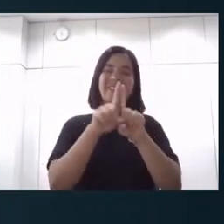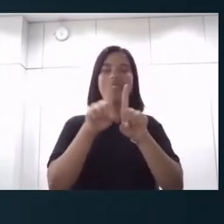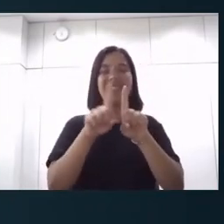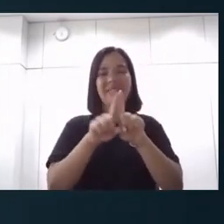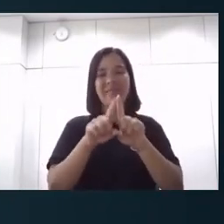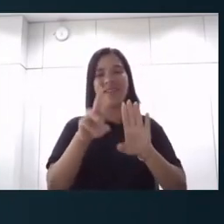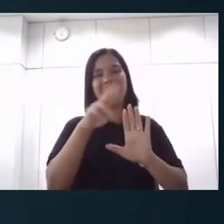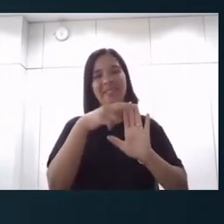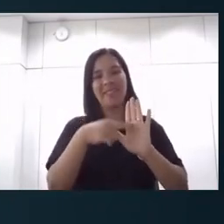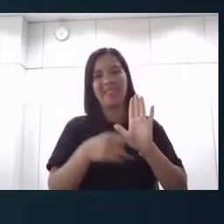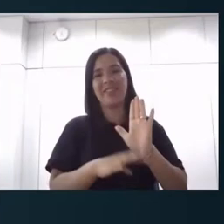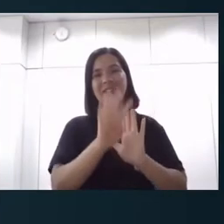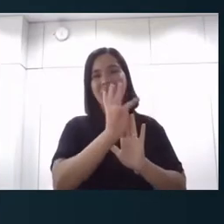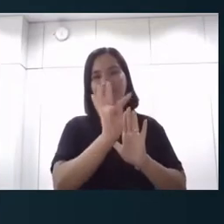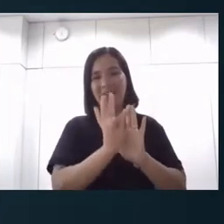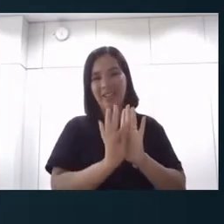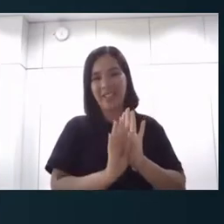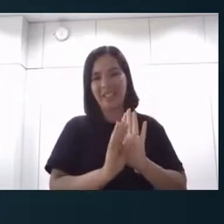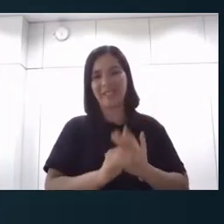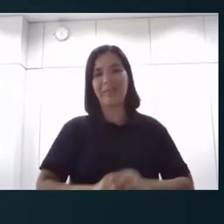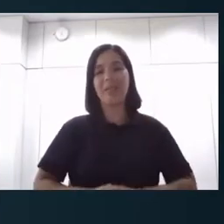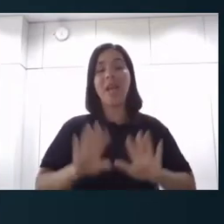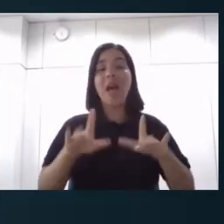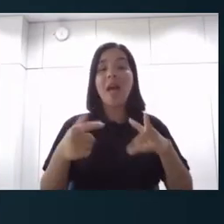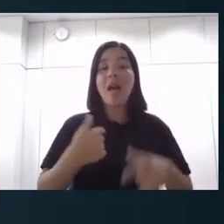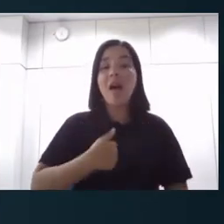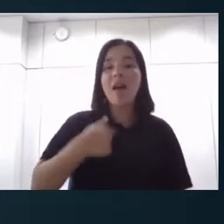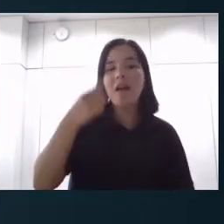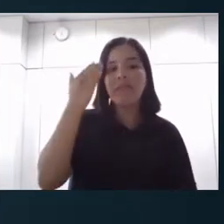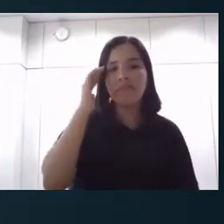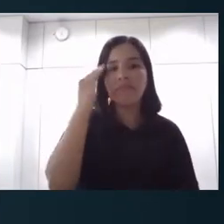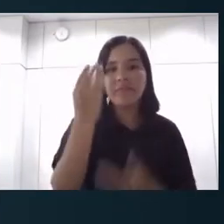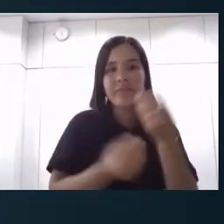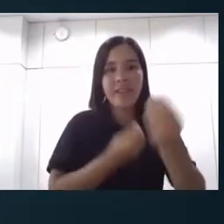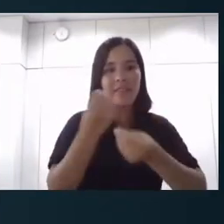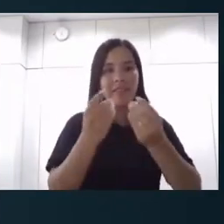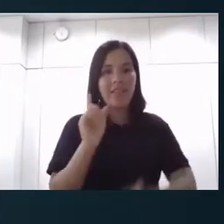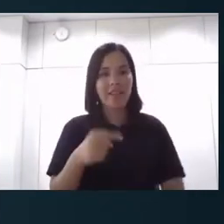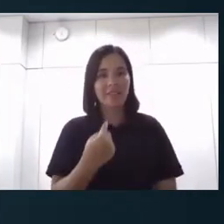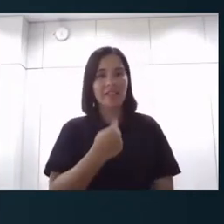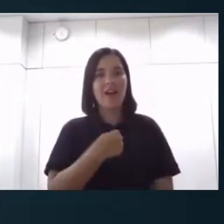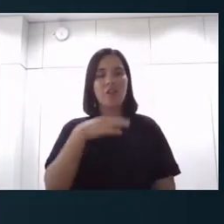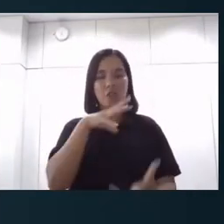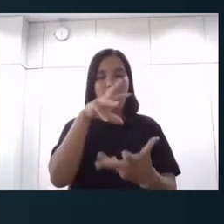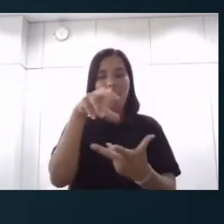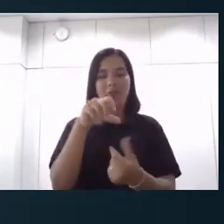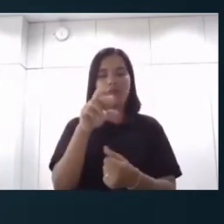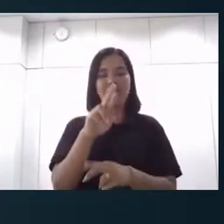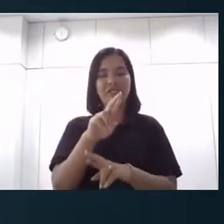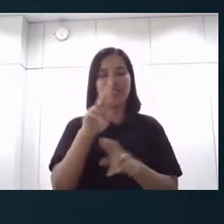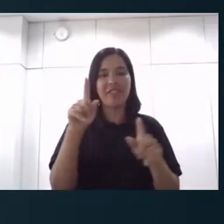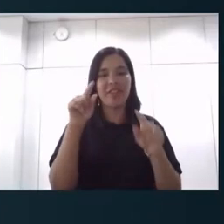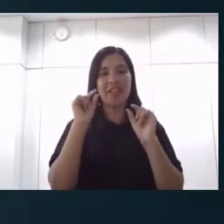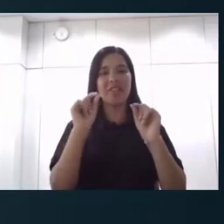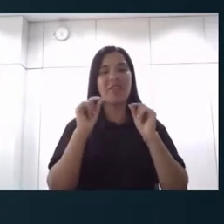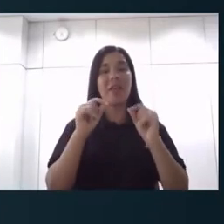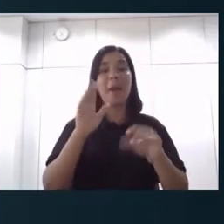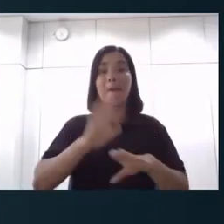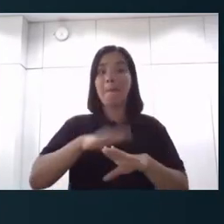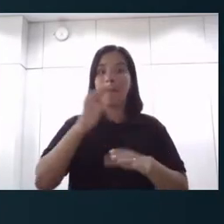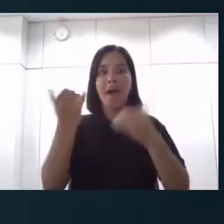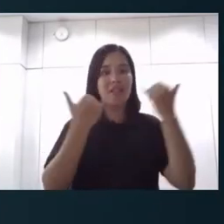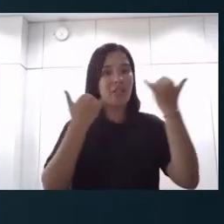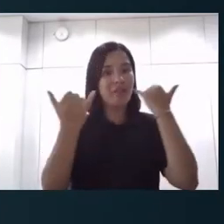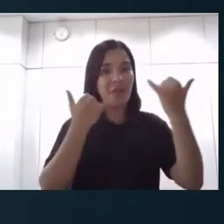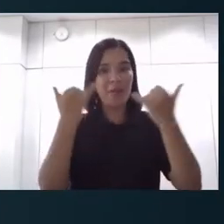Boletim. E eu entendo que, assim, a gente, tudo bem, está num outro mundo, né, num mundo com muito mais informações, muito mais